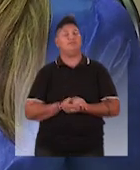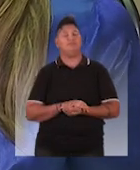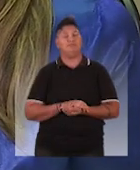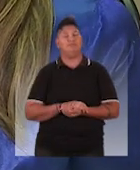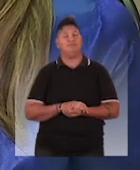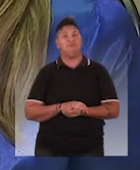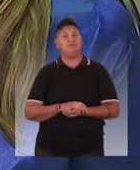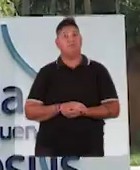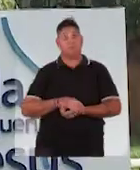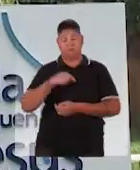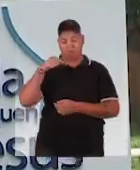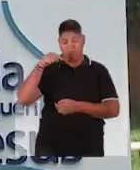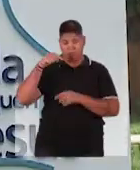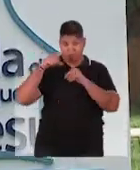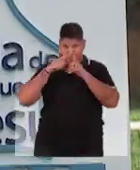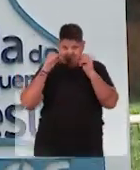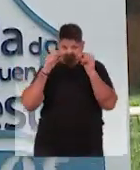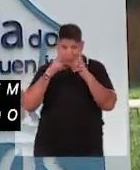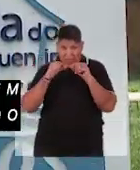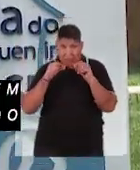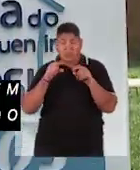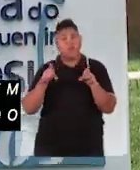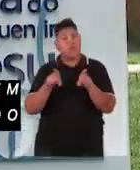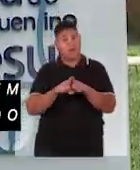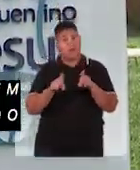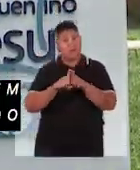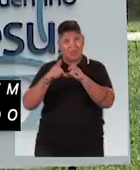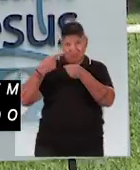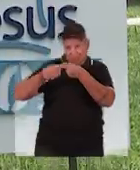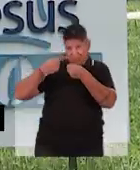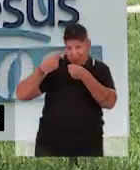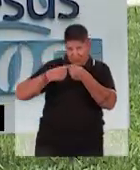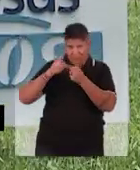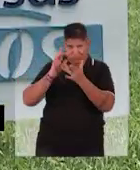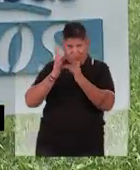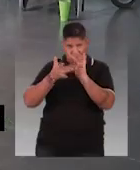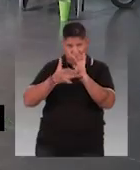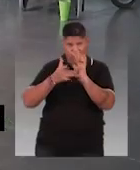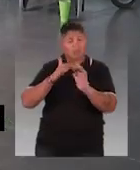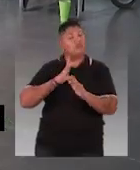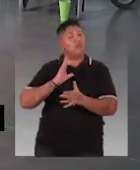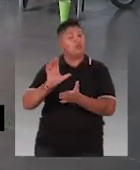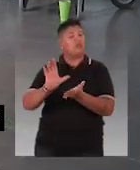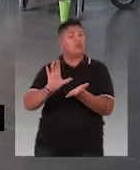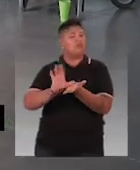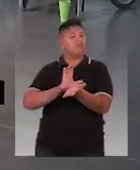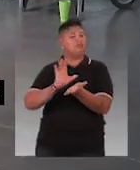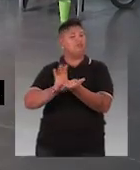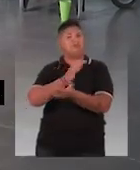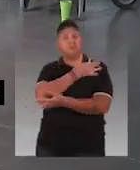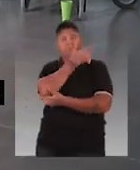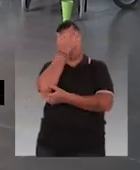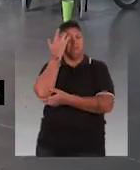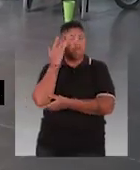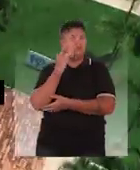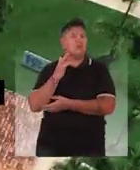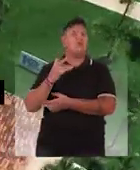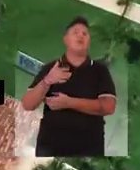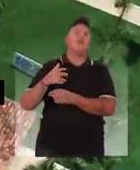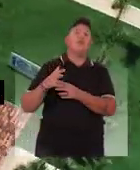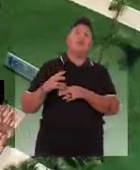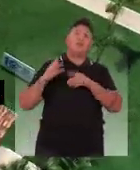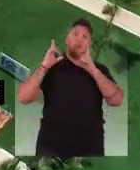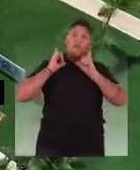a relevância da instituição. Também em Brasília, a Vila do Pequenino Jesus, que atende pessoas com deficiência de todas as